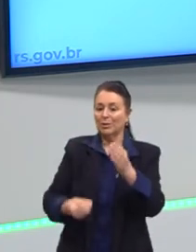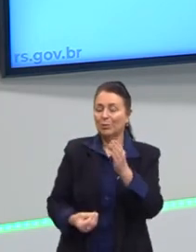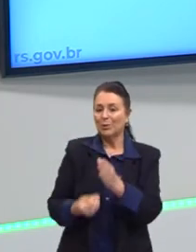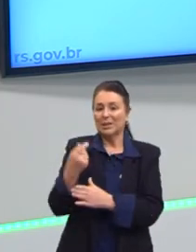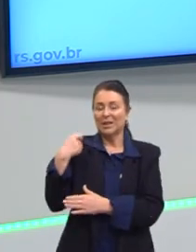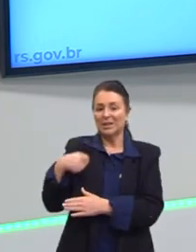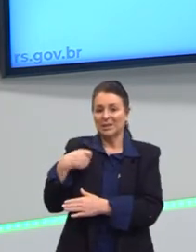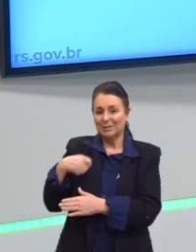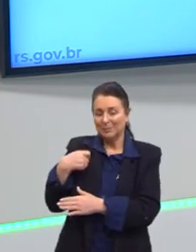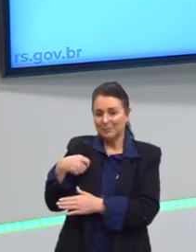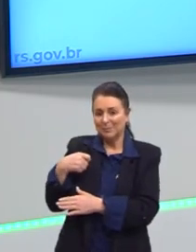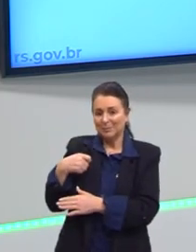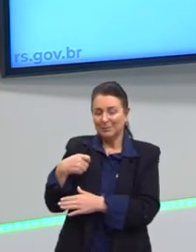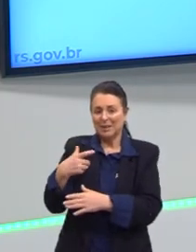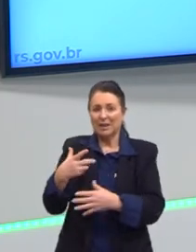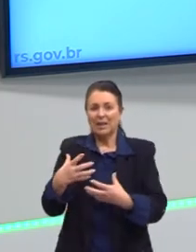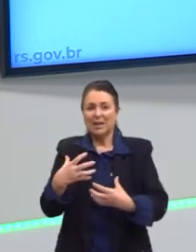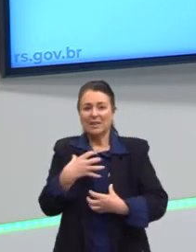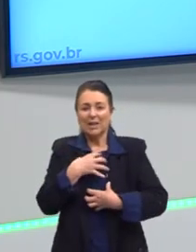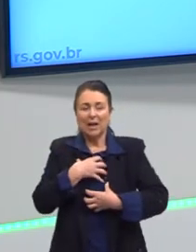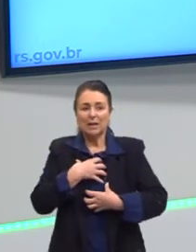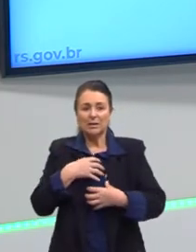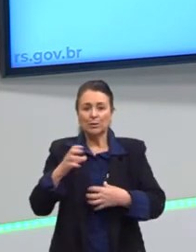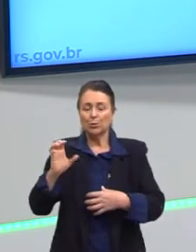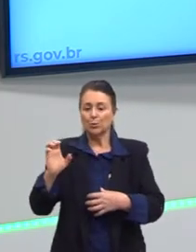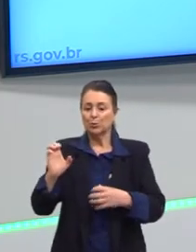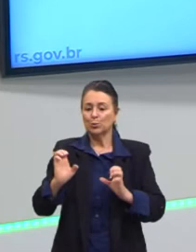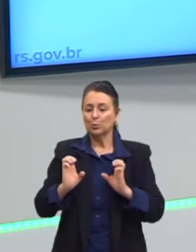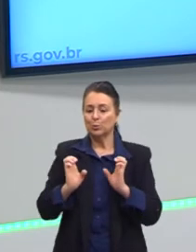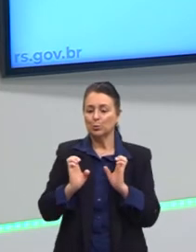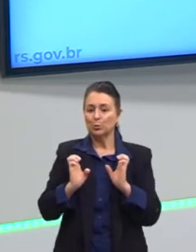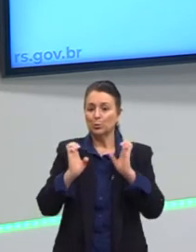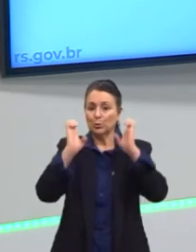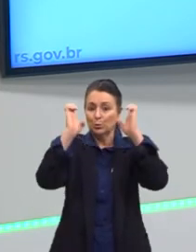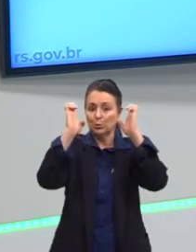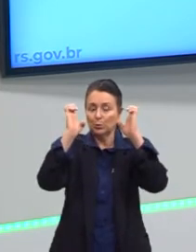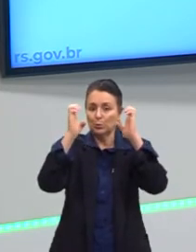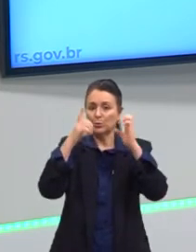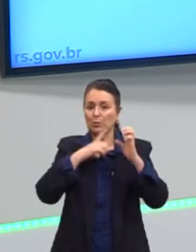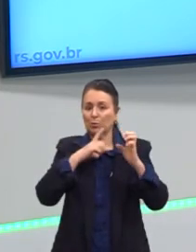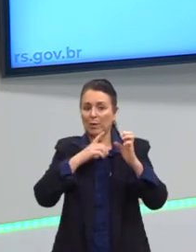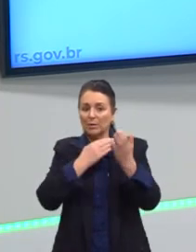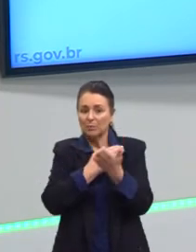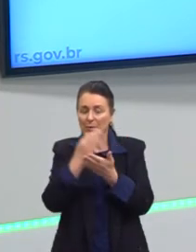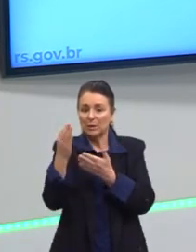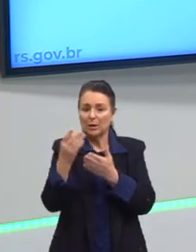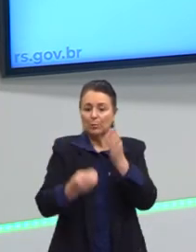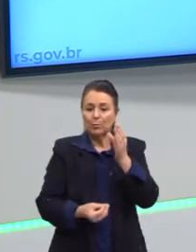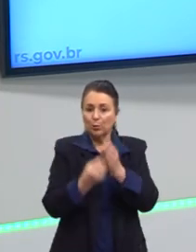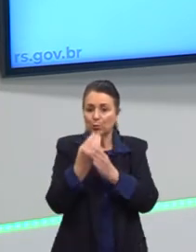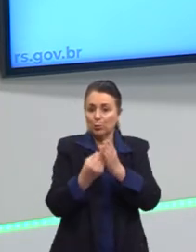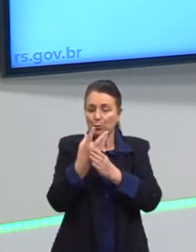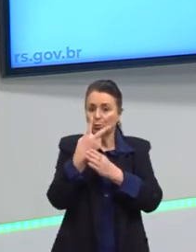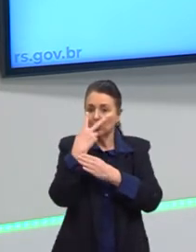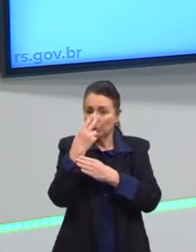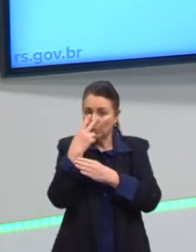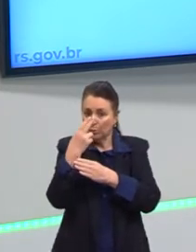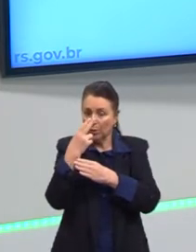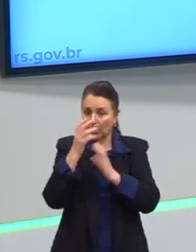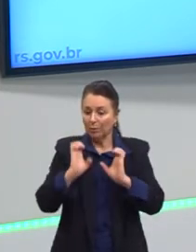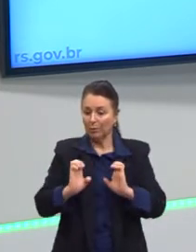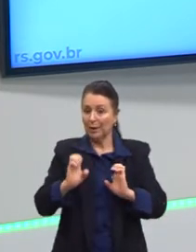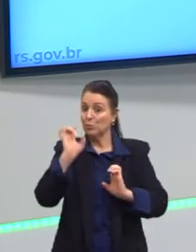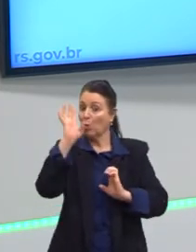buscarem outras coisas, porque se as camadas inferiores passam a ter produtos, mesmo que sejam imitações da elite,